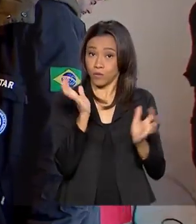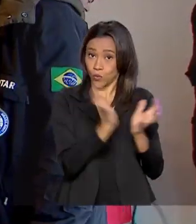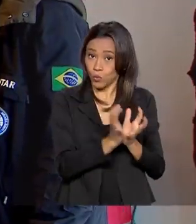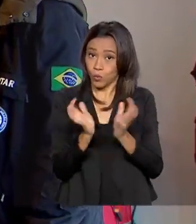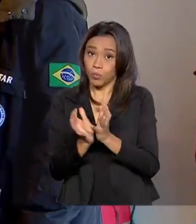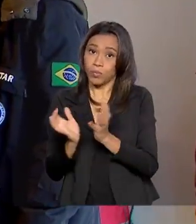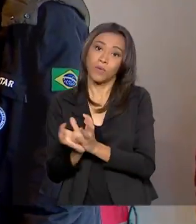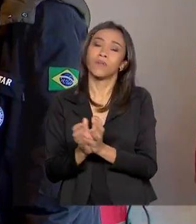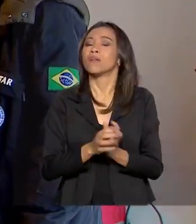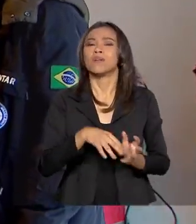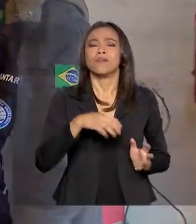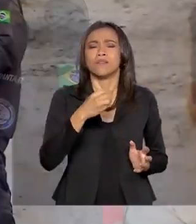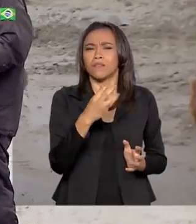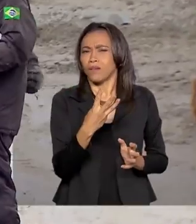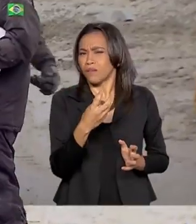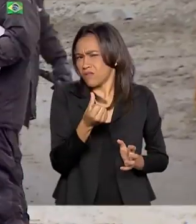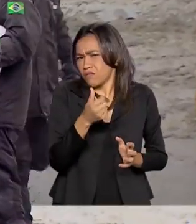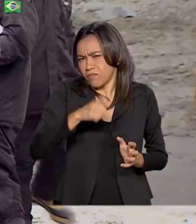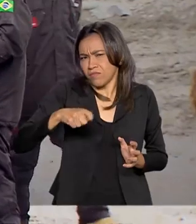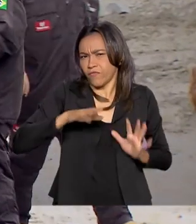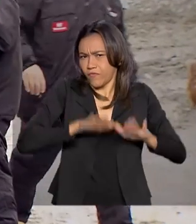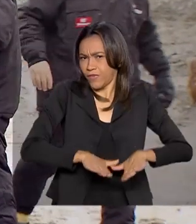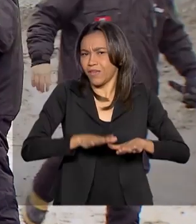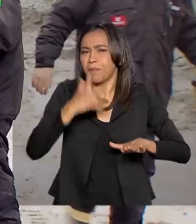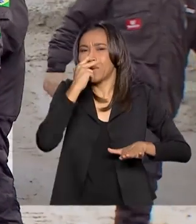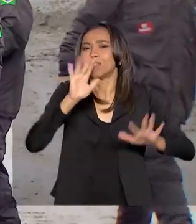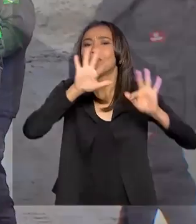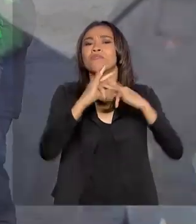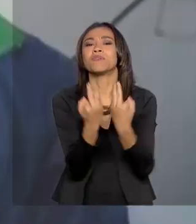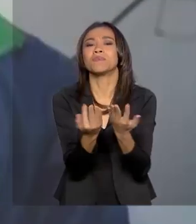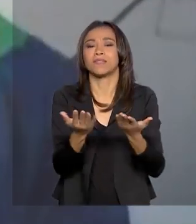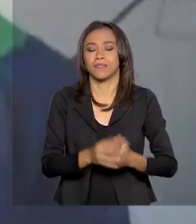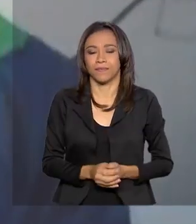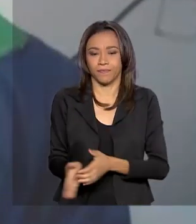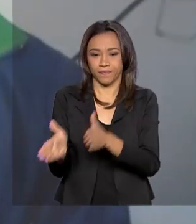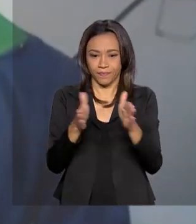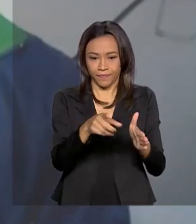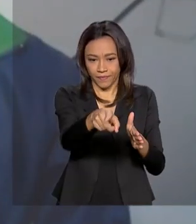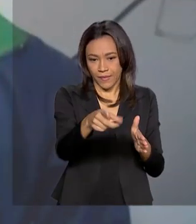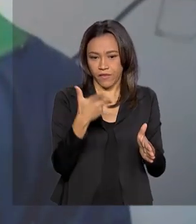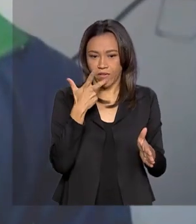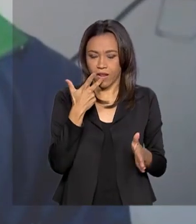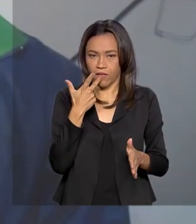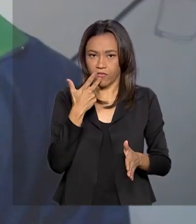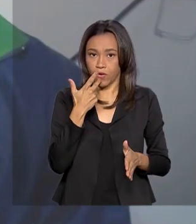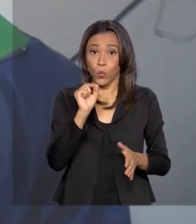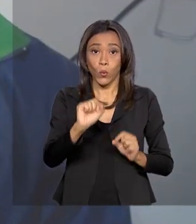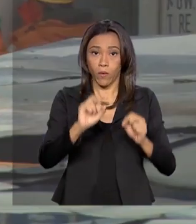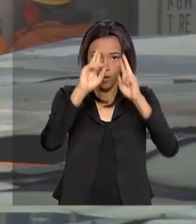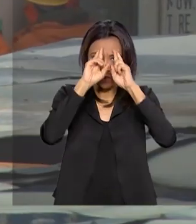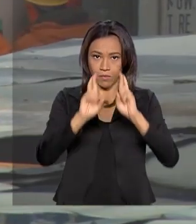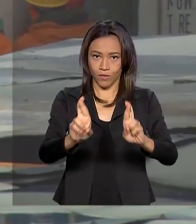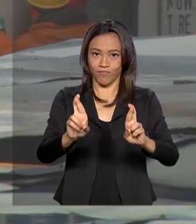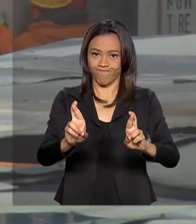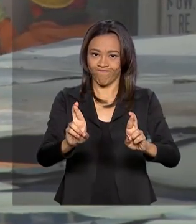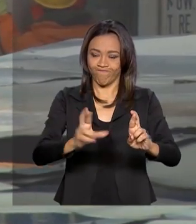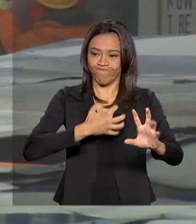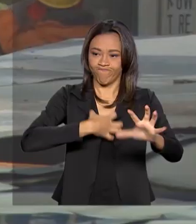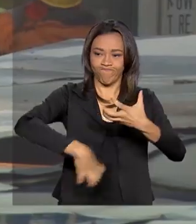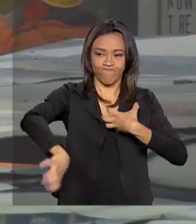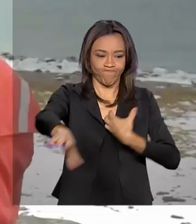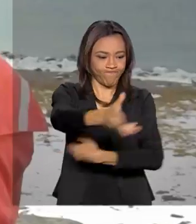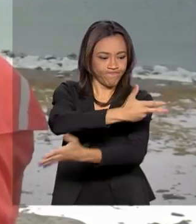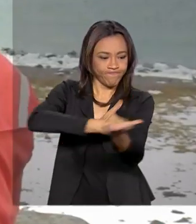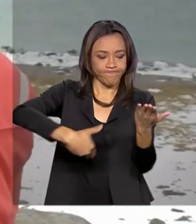e acaba se transformando em uma família. A palavra de ordem seria o respeito mútuo, que nós cultivamos